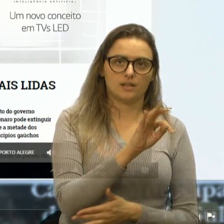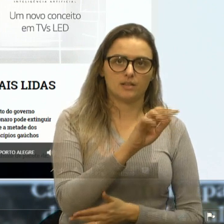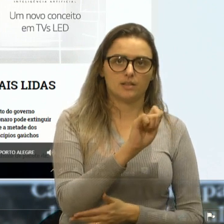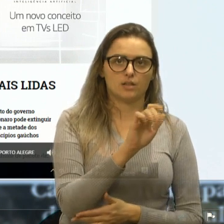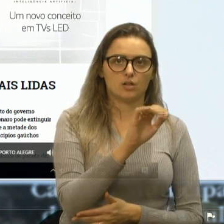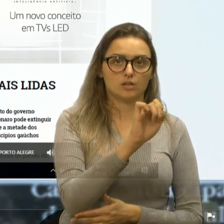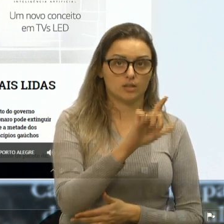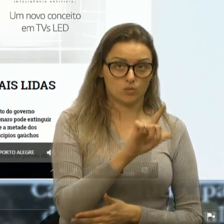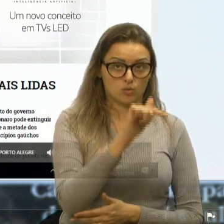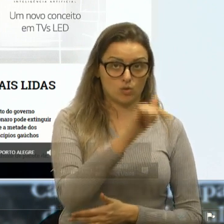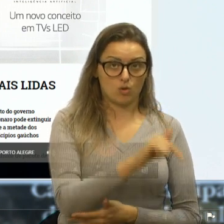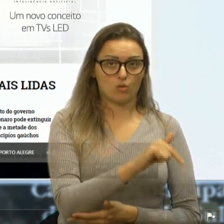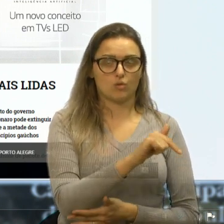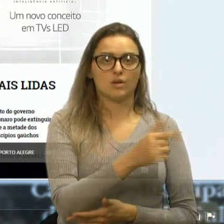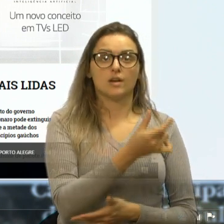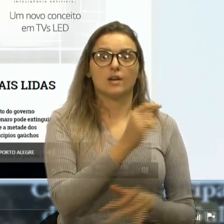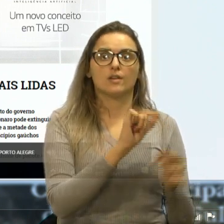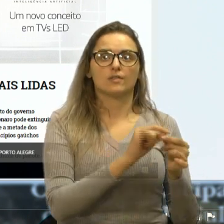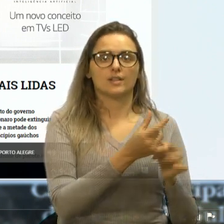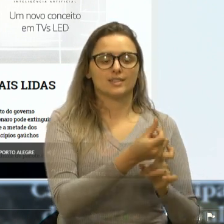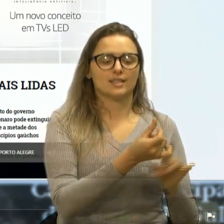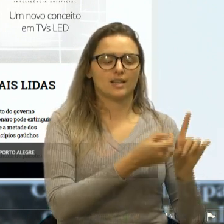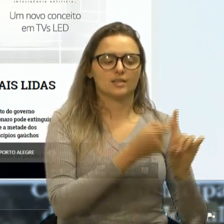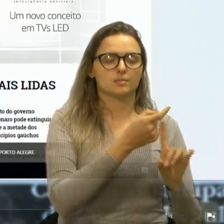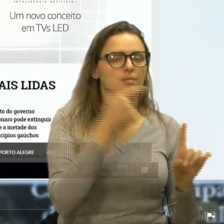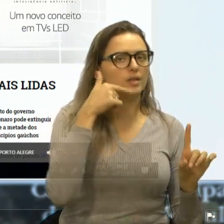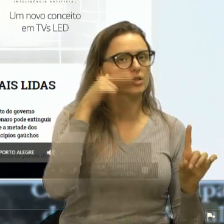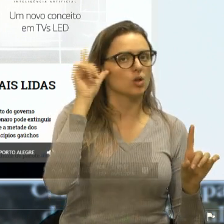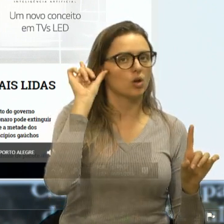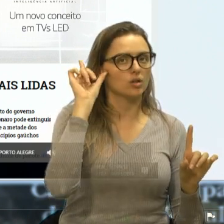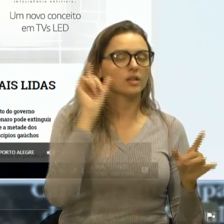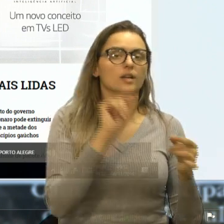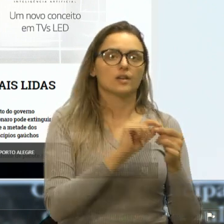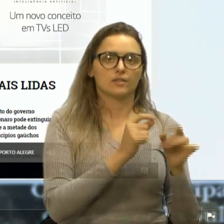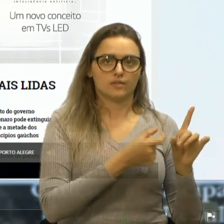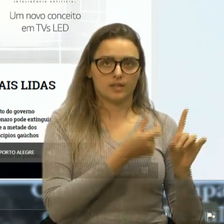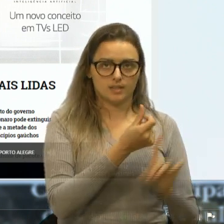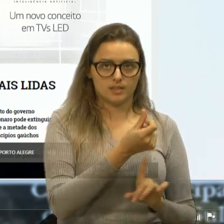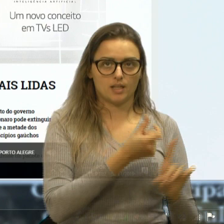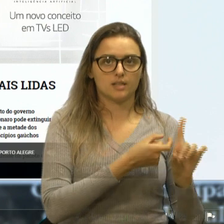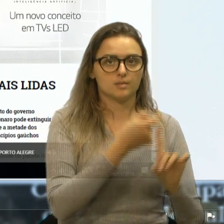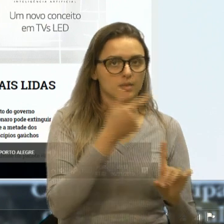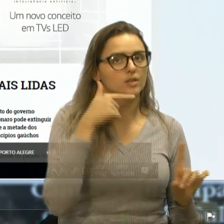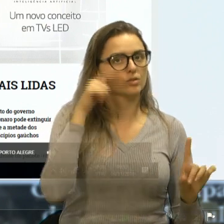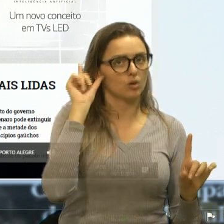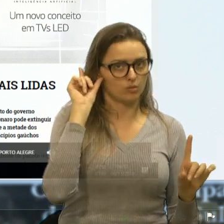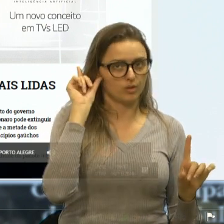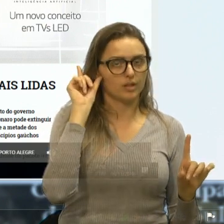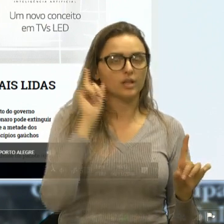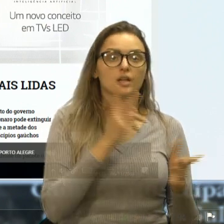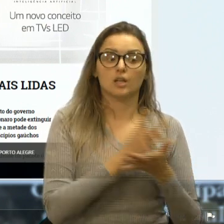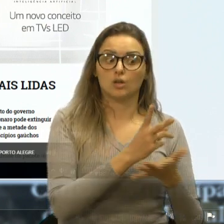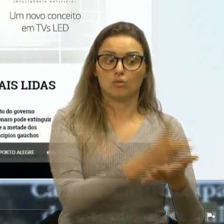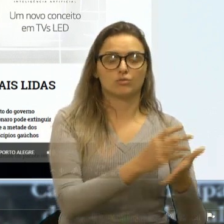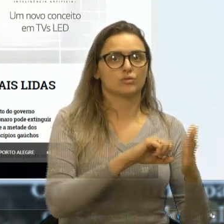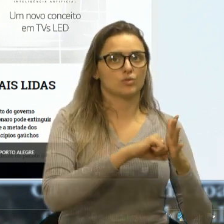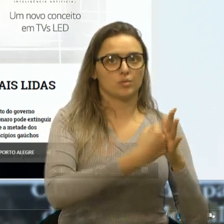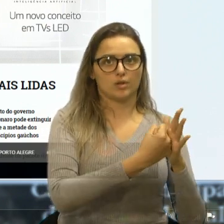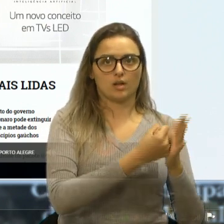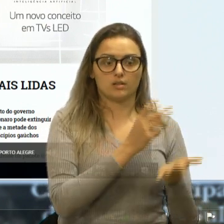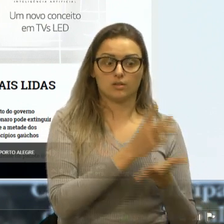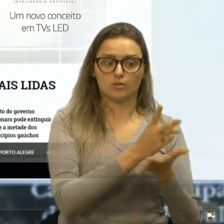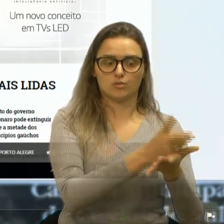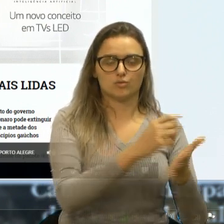faz seis meses, fez seis meses ontem, faz seis, fez seis meses ontem, e continua bloqueado, continua